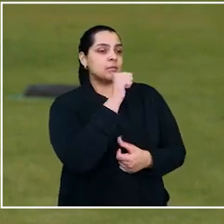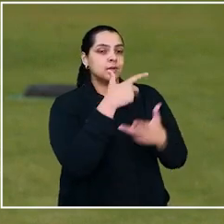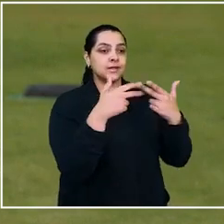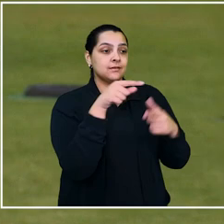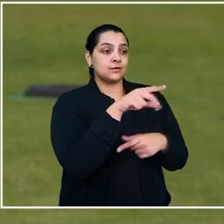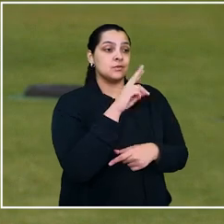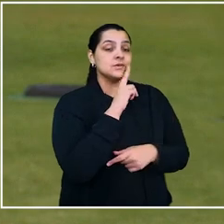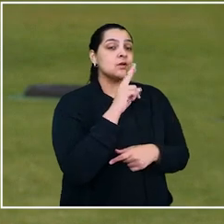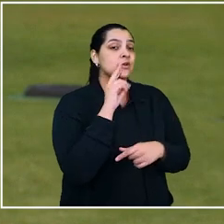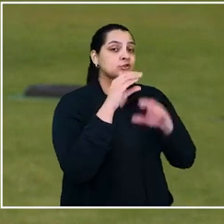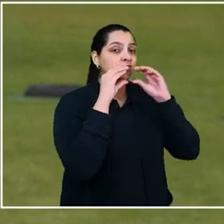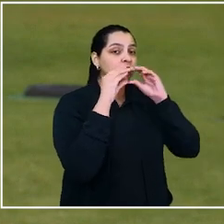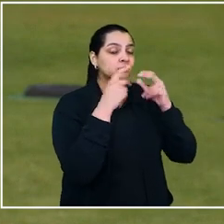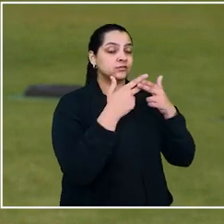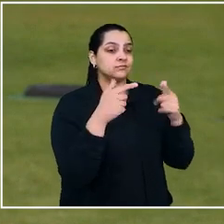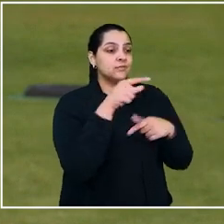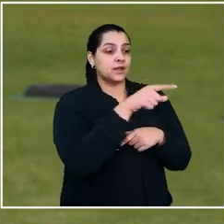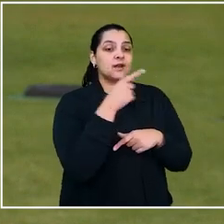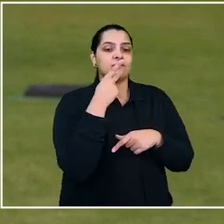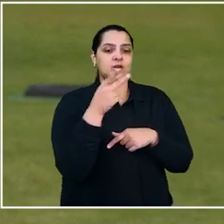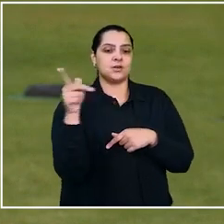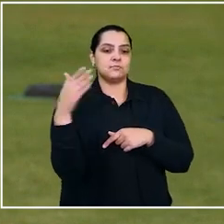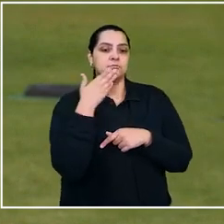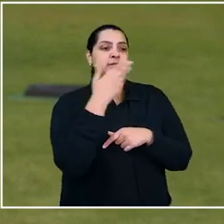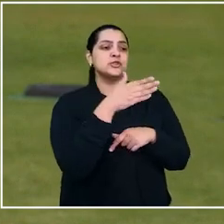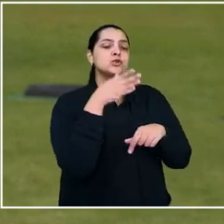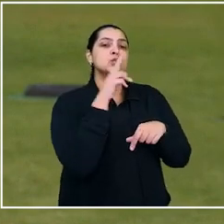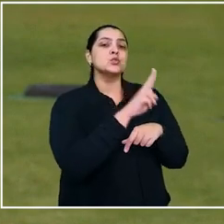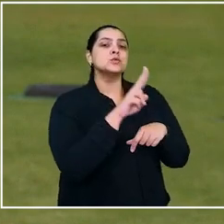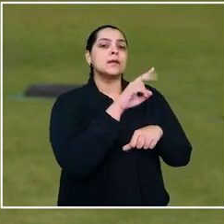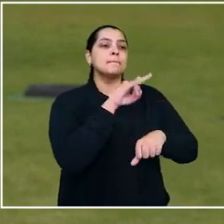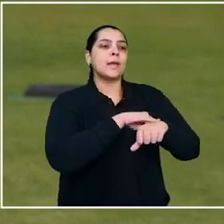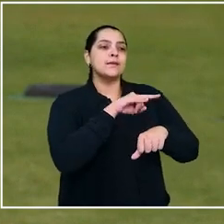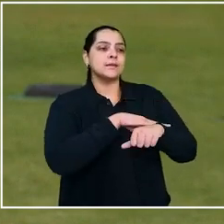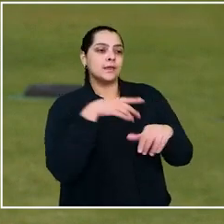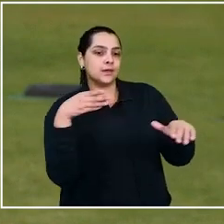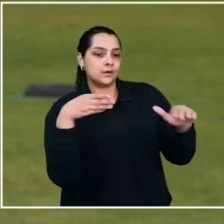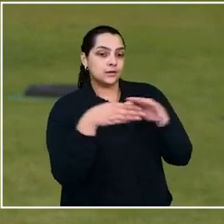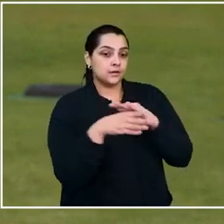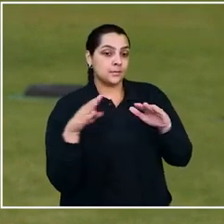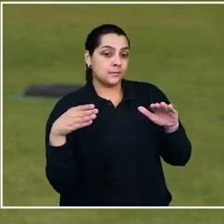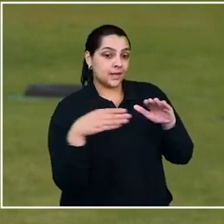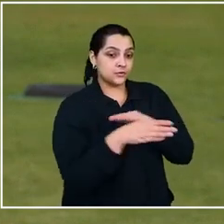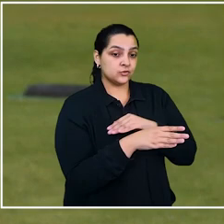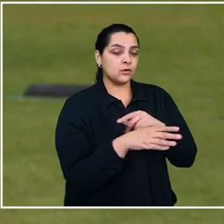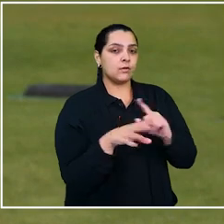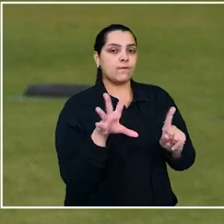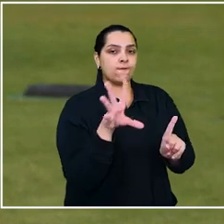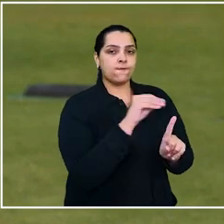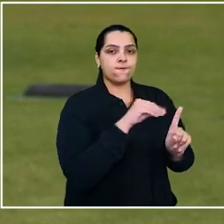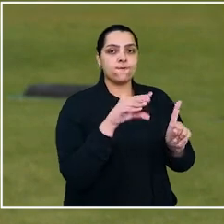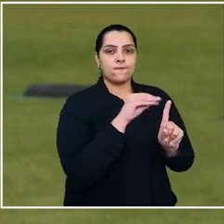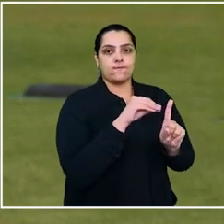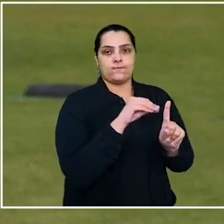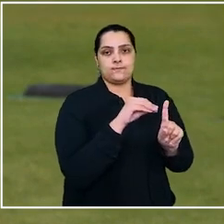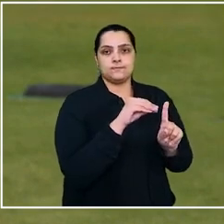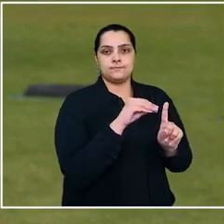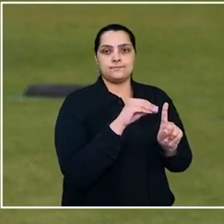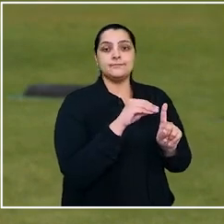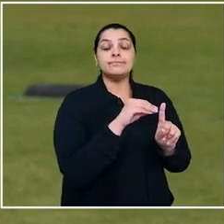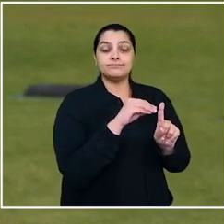entrega de bebidas. A trabalhadora contou que o motorista pediu para usar o banheiro da loja e, ao passar por ela, a assediou